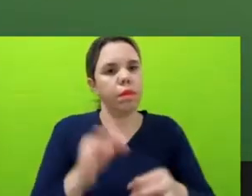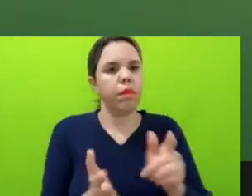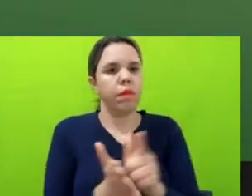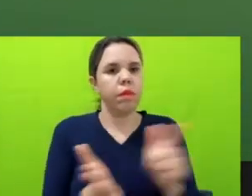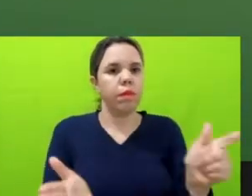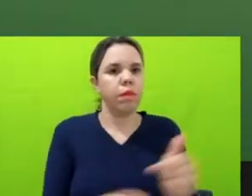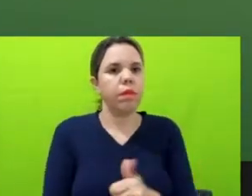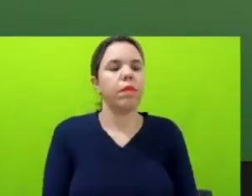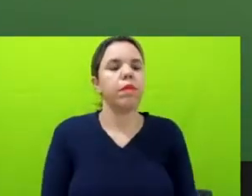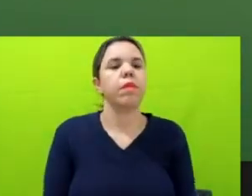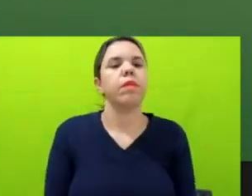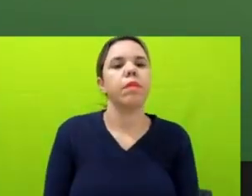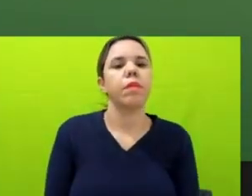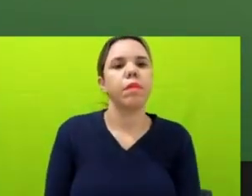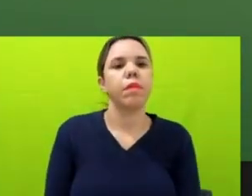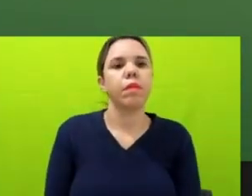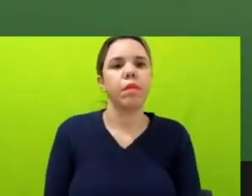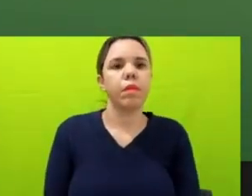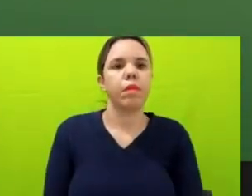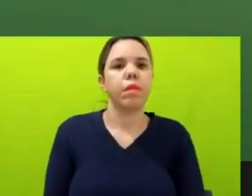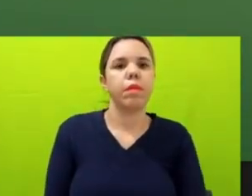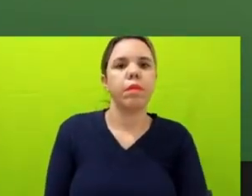É, Katia, acho que você...